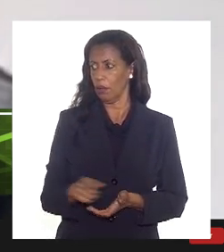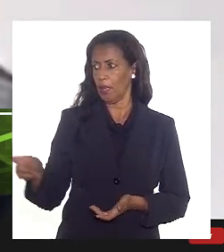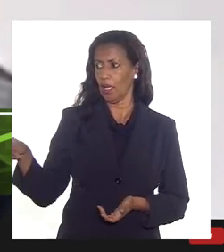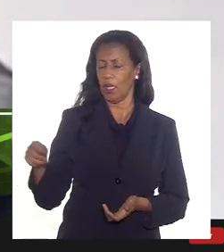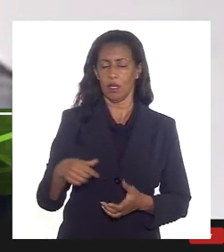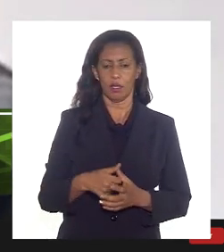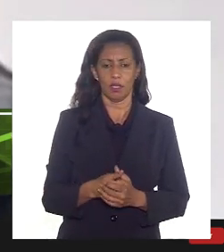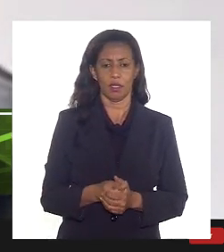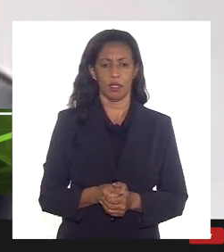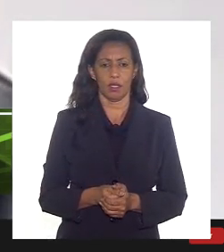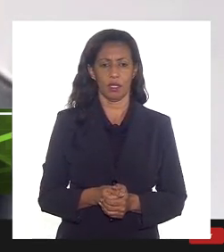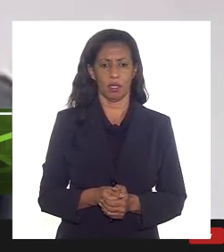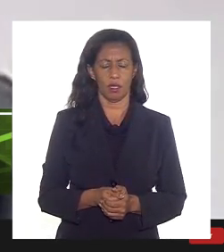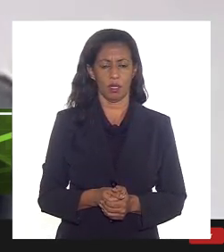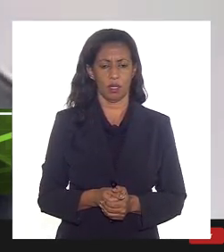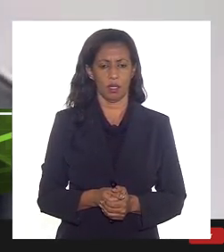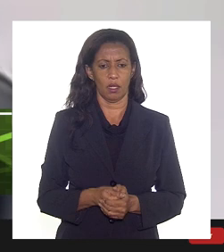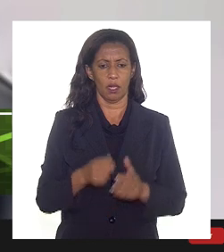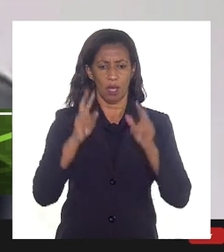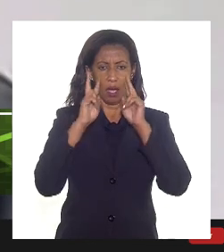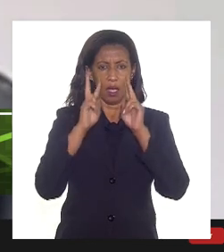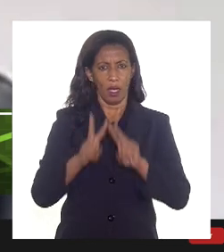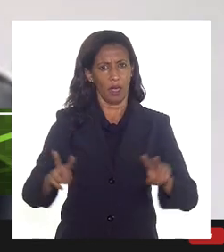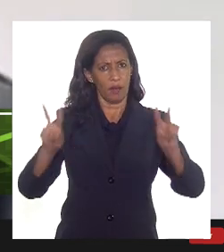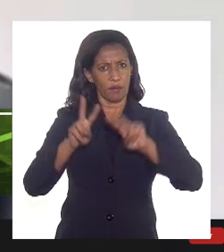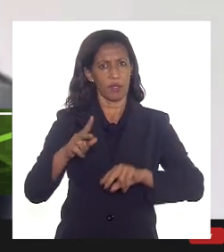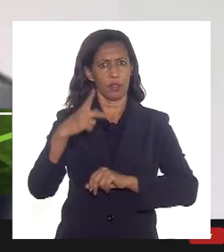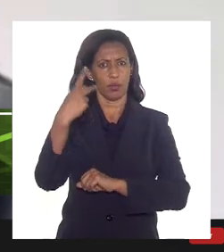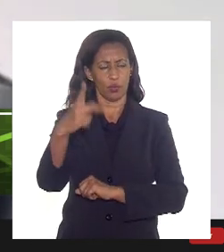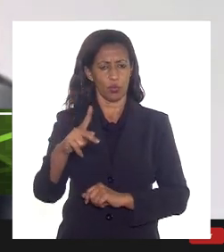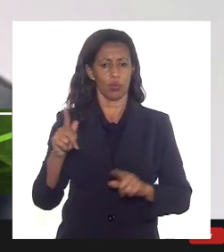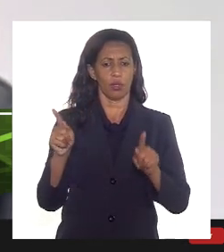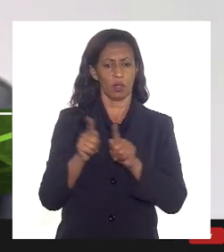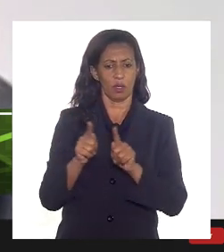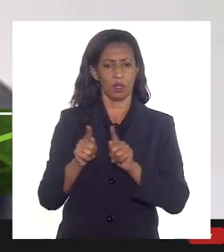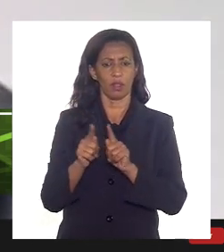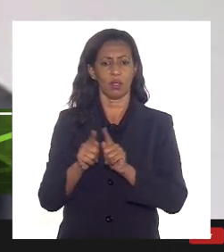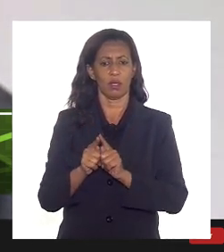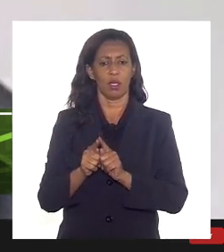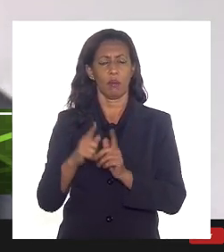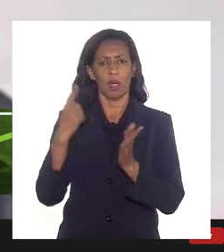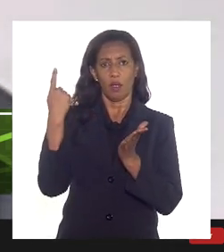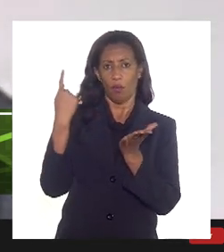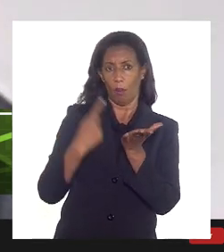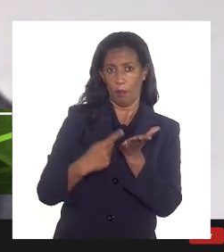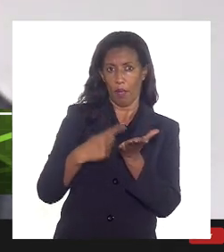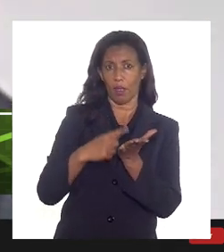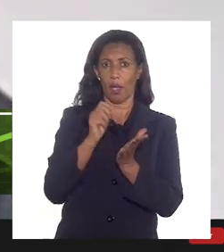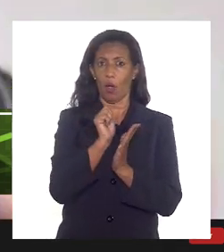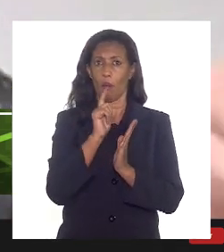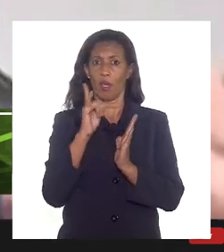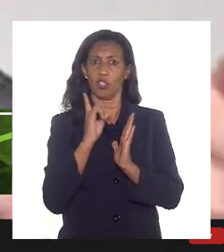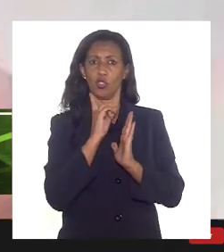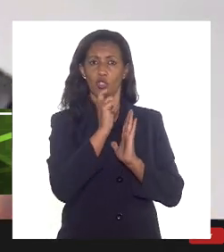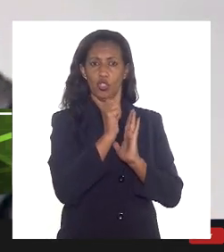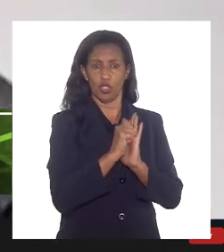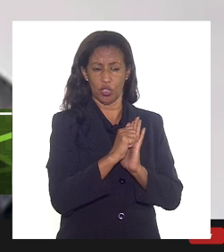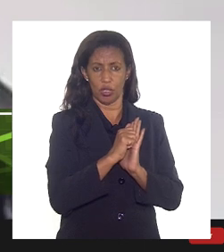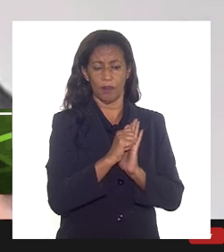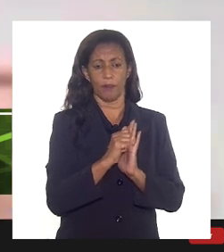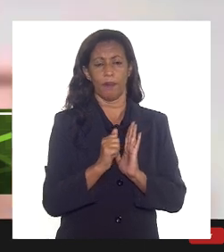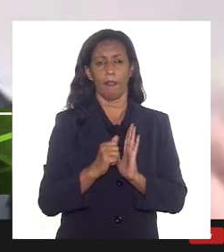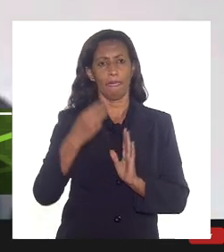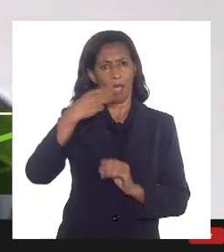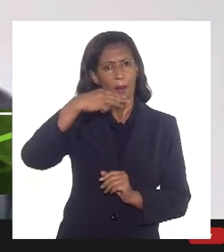texto, e aí já até avisa o senhor, a gente está tentando juntar o Nelson uma agenda com o senhor, ele vai começar a procurar hoje também o Márcio